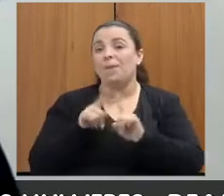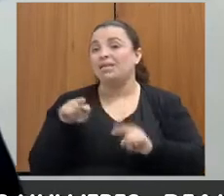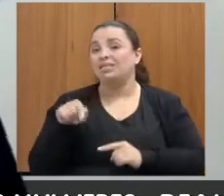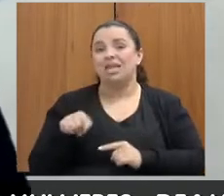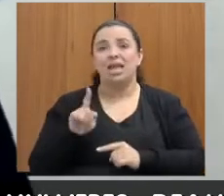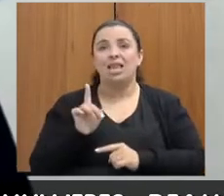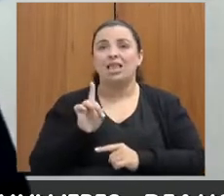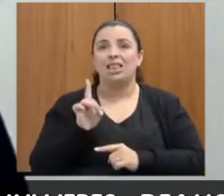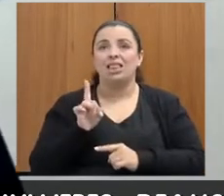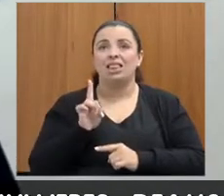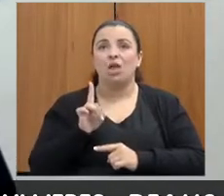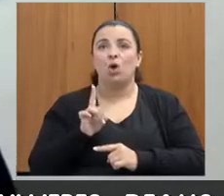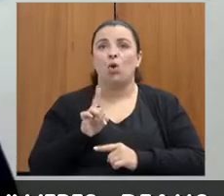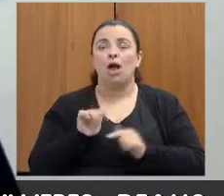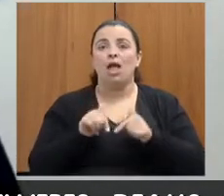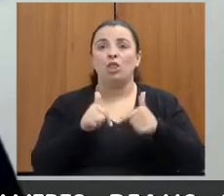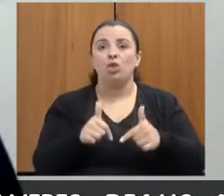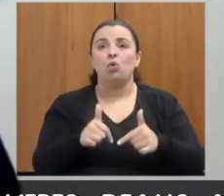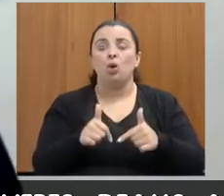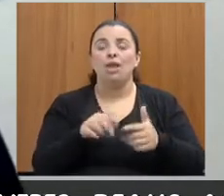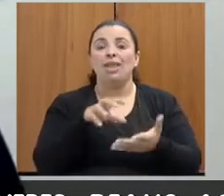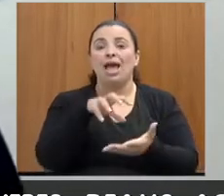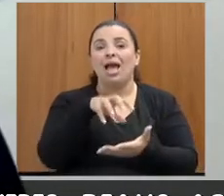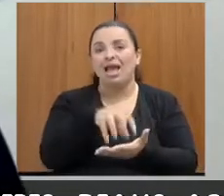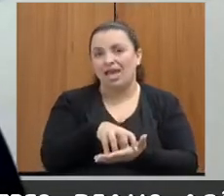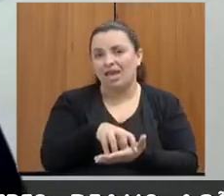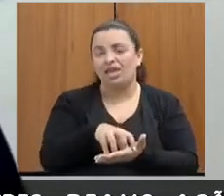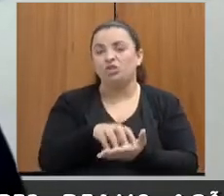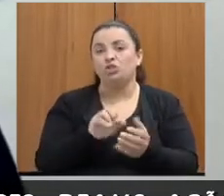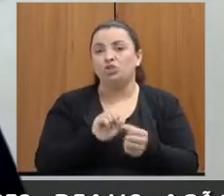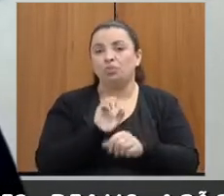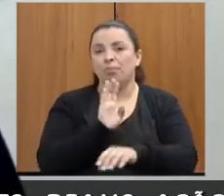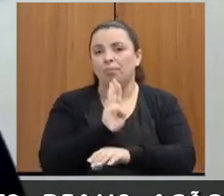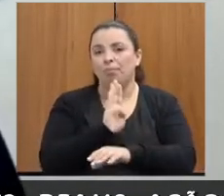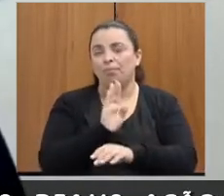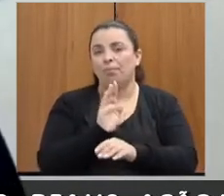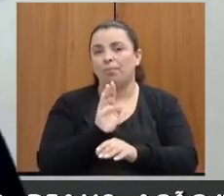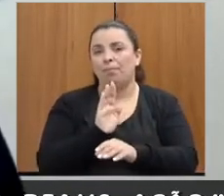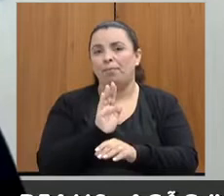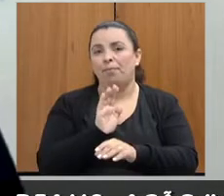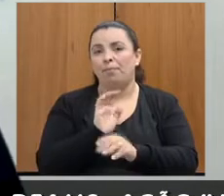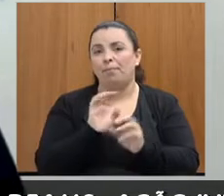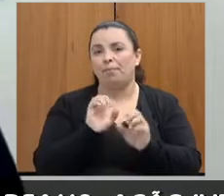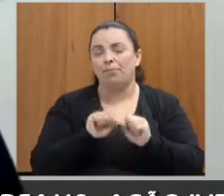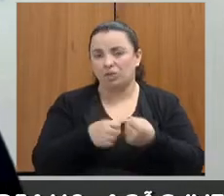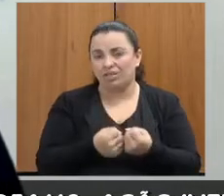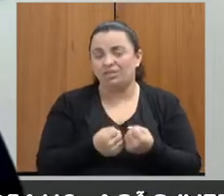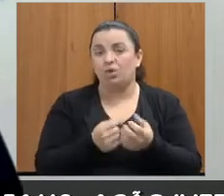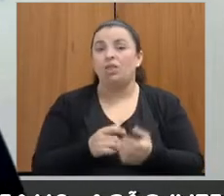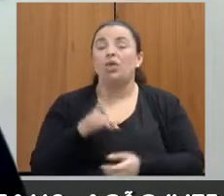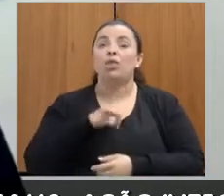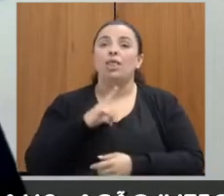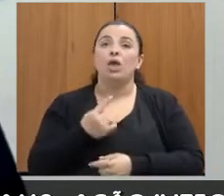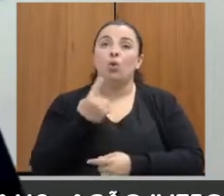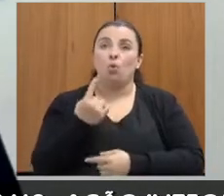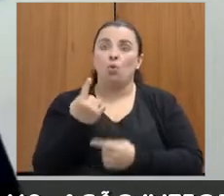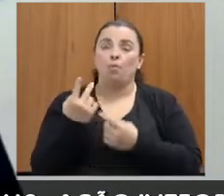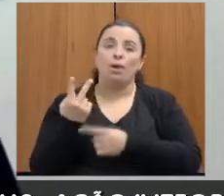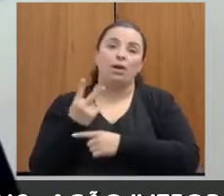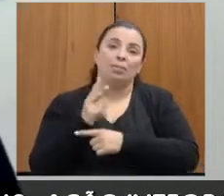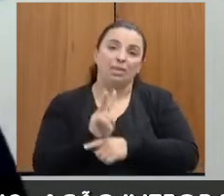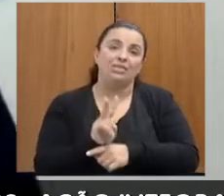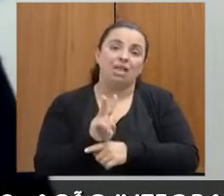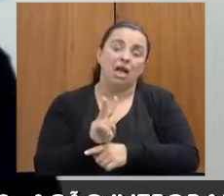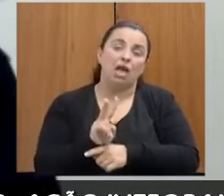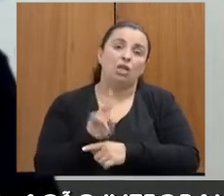junto à rede de proteção. Então, nós temos uma servidora que é cedida pelo município, que é psicóloga, que atua junto